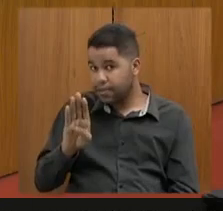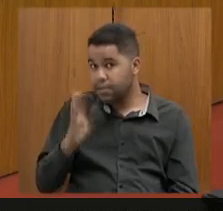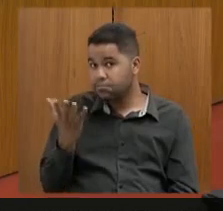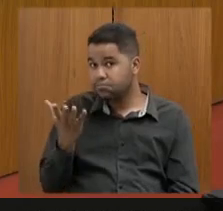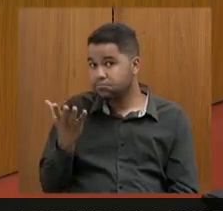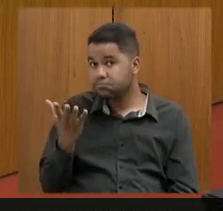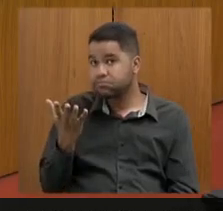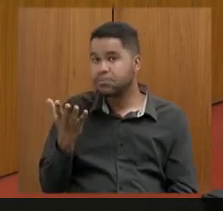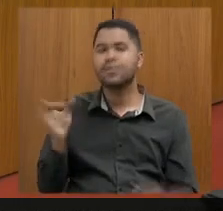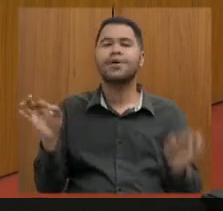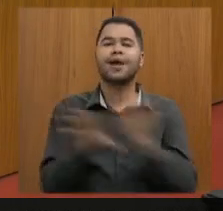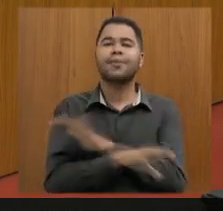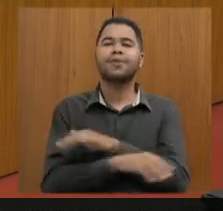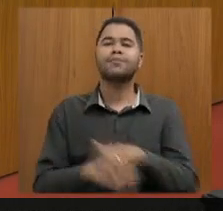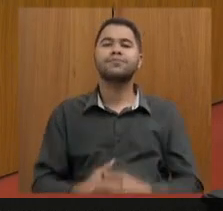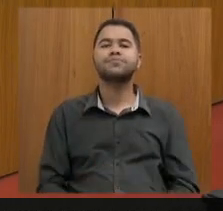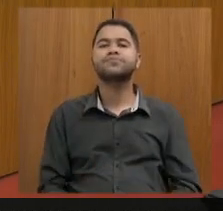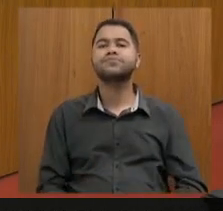Acabei.